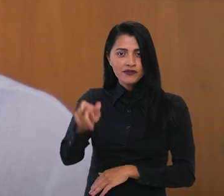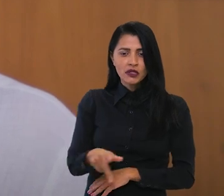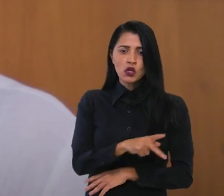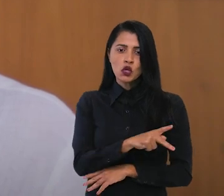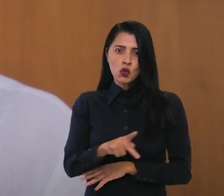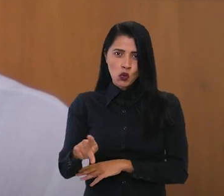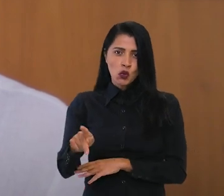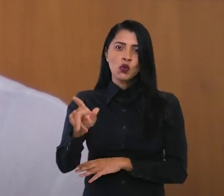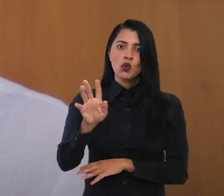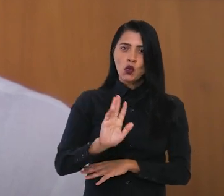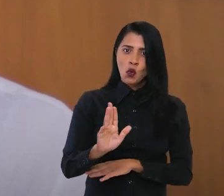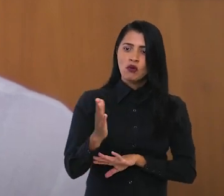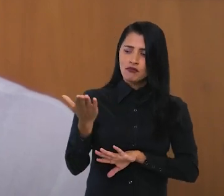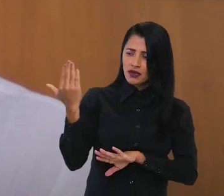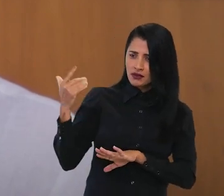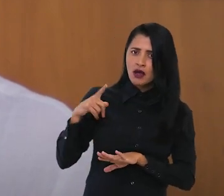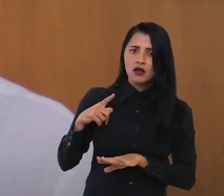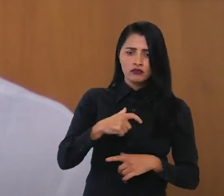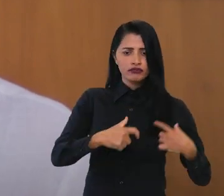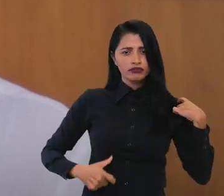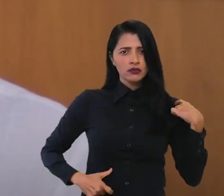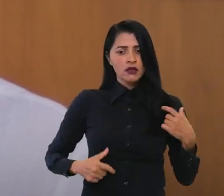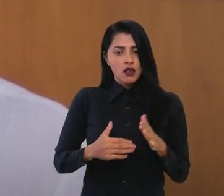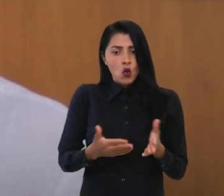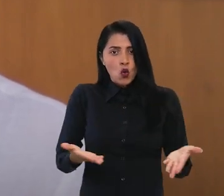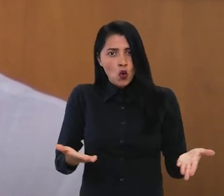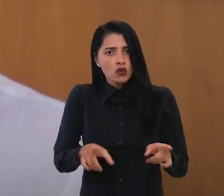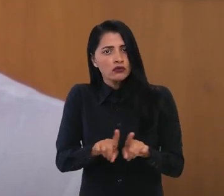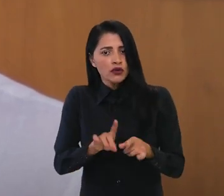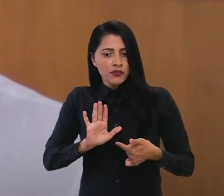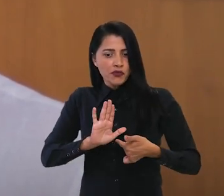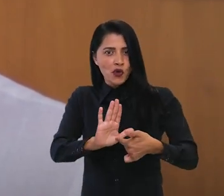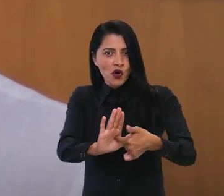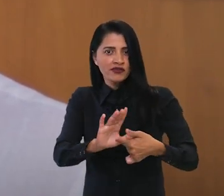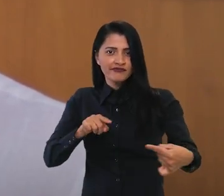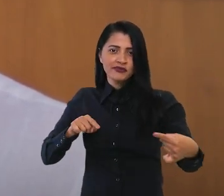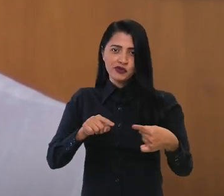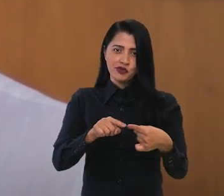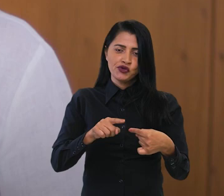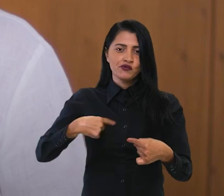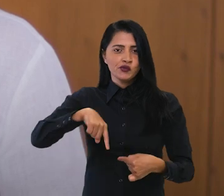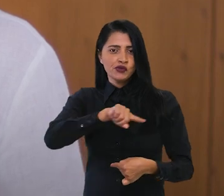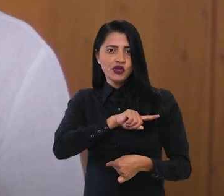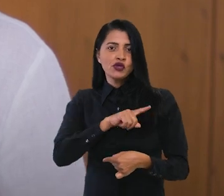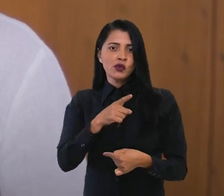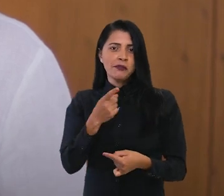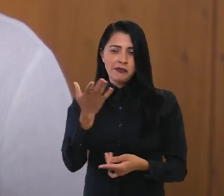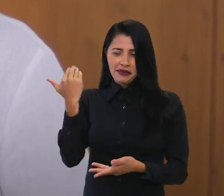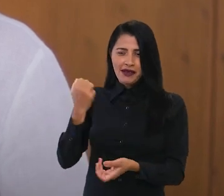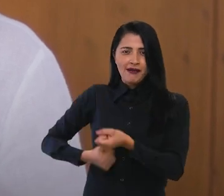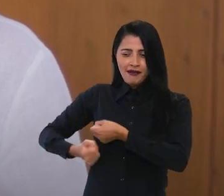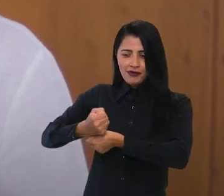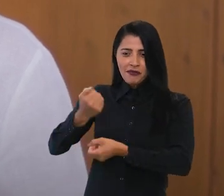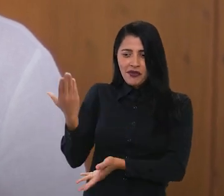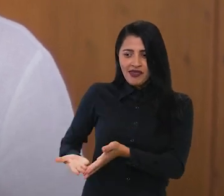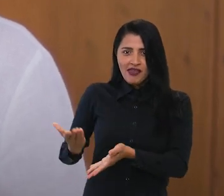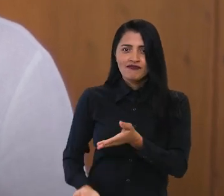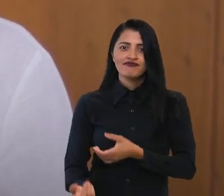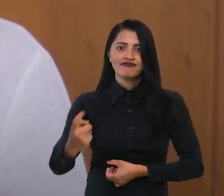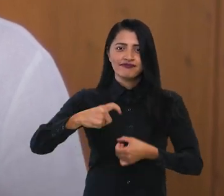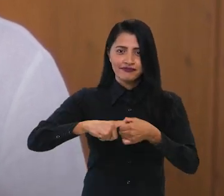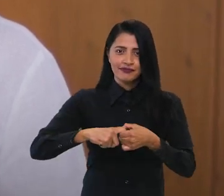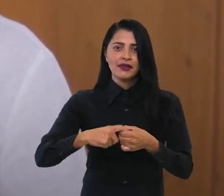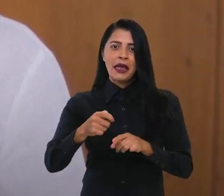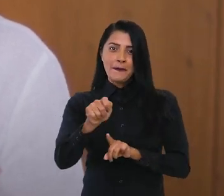Lula, desde sua posse e particularmente hoje, apontam para essa direção, resgatando o que se perdeu nos